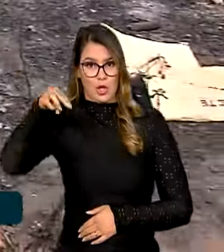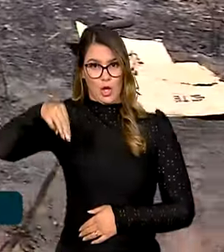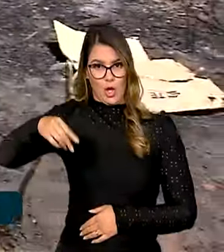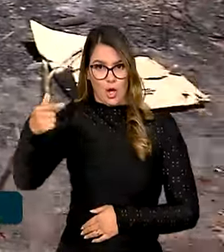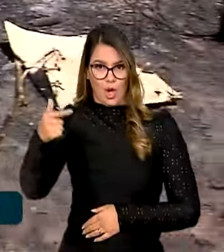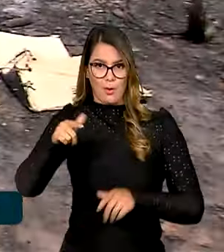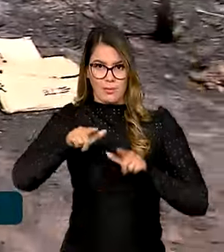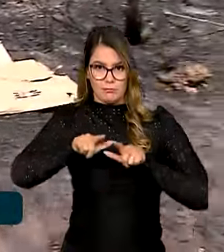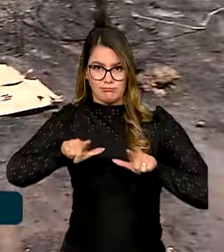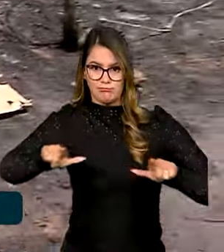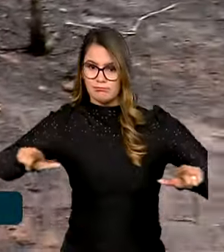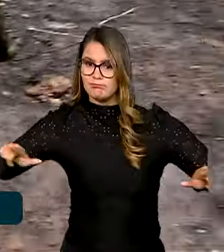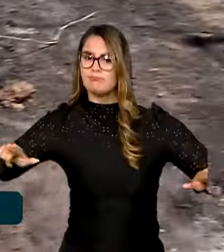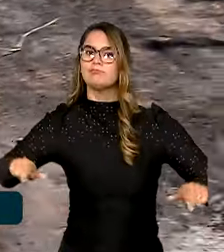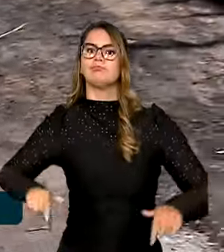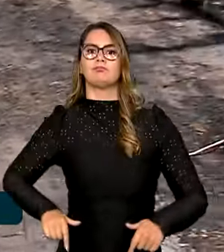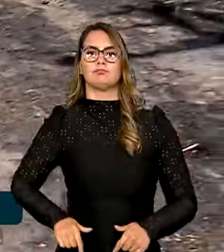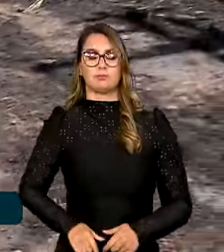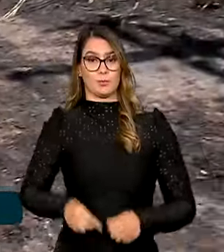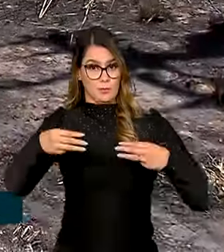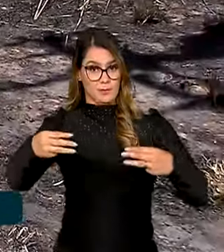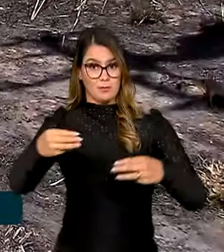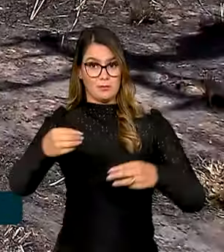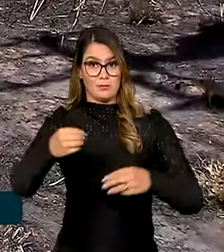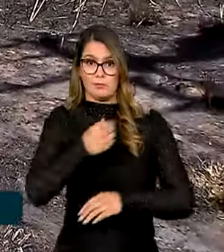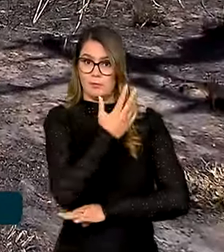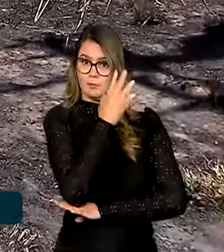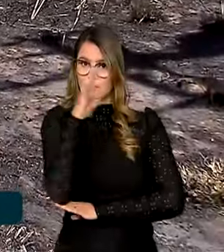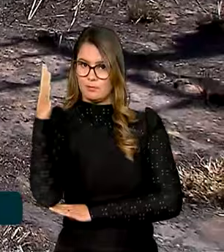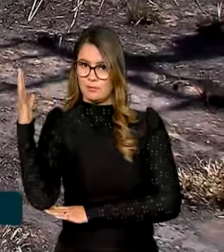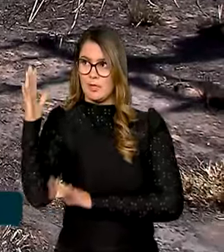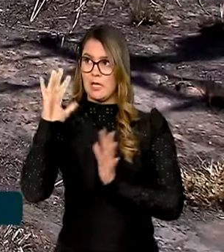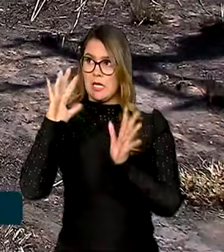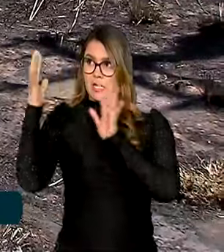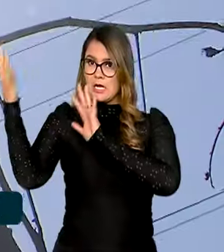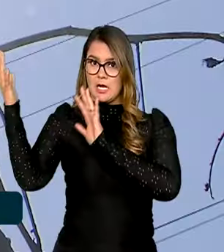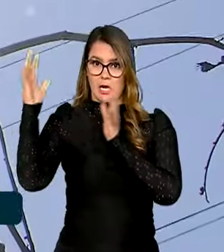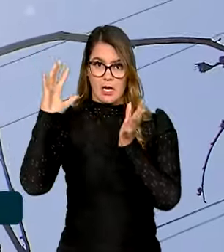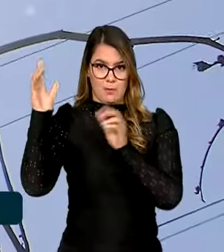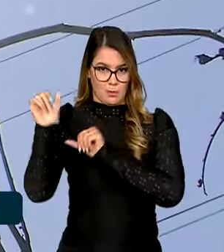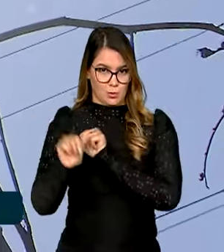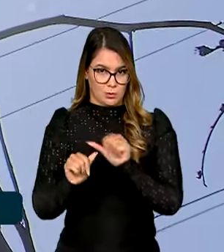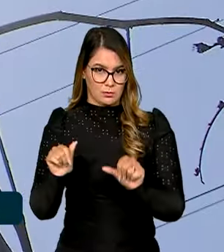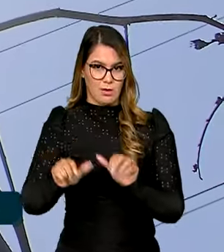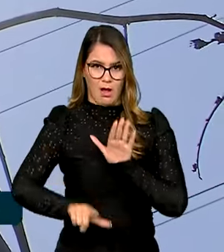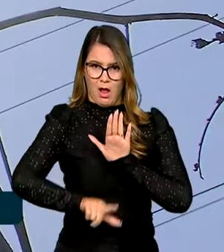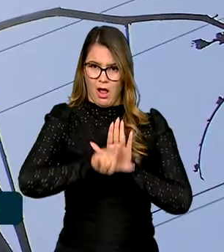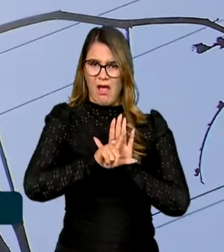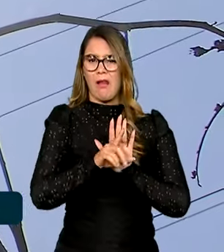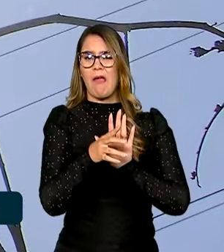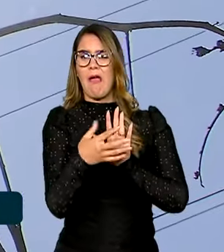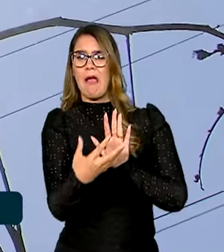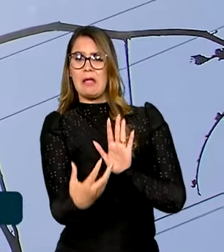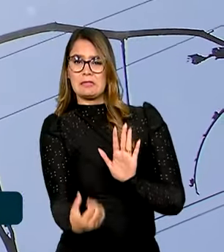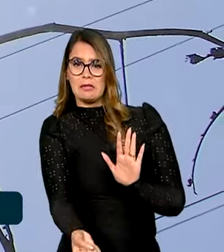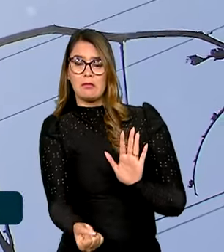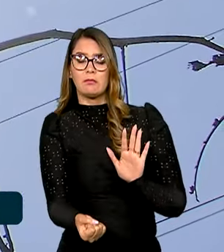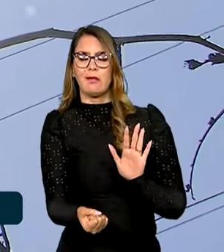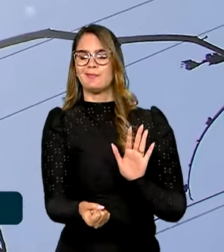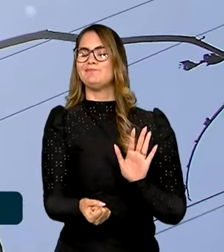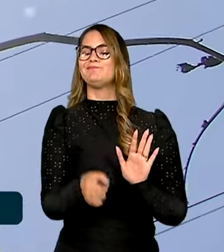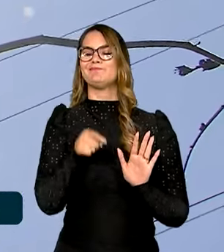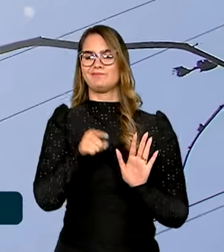bioma foram devastados. Segundo o Ministério do Meio, mudança do clima, a legislação mais permissiva foi um fator